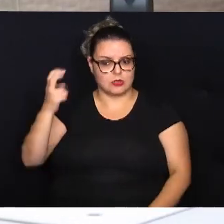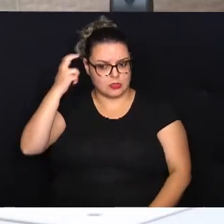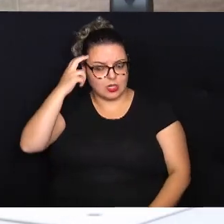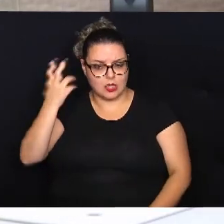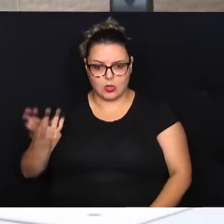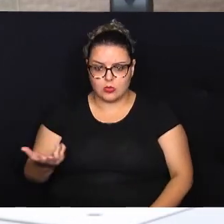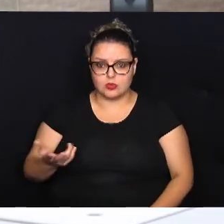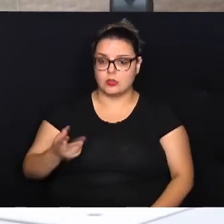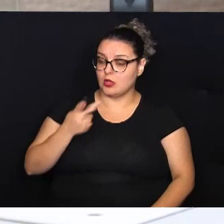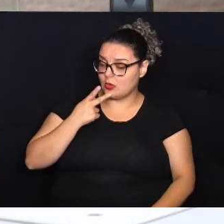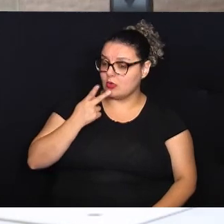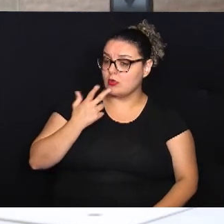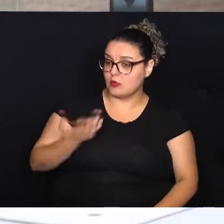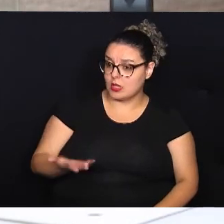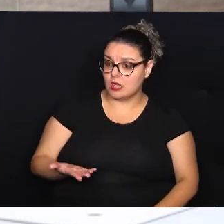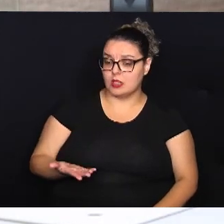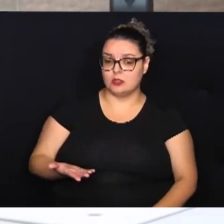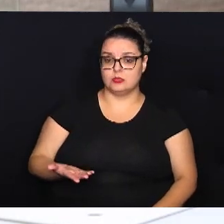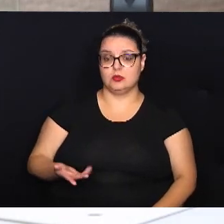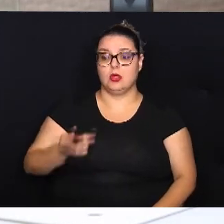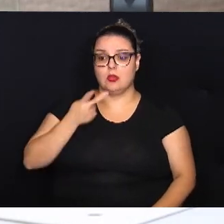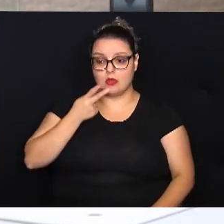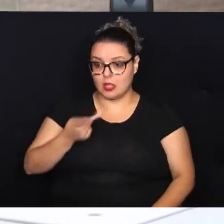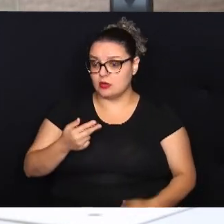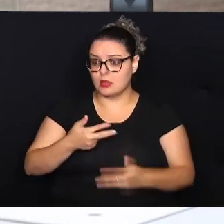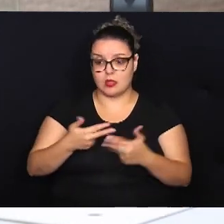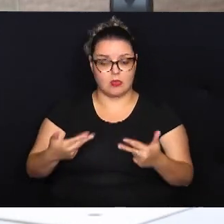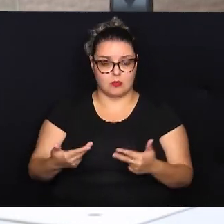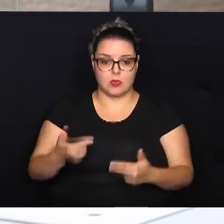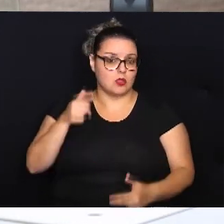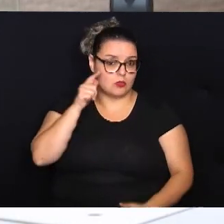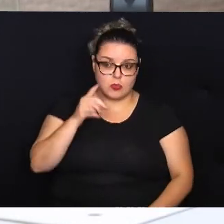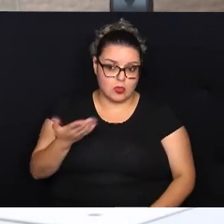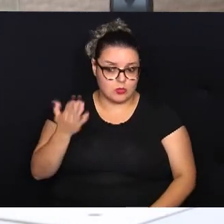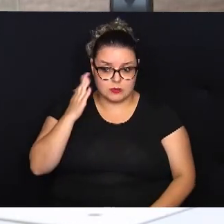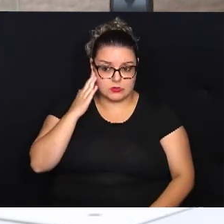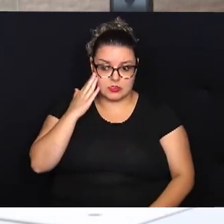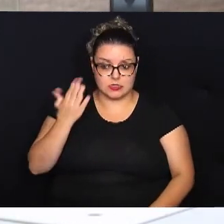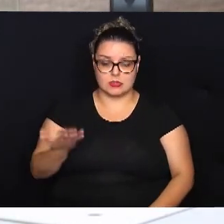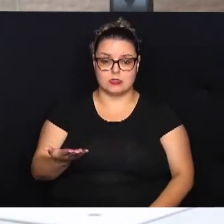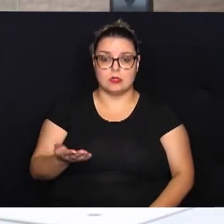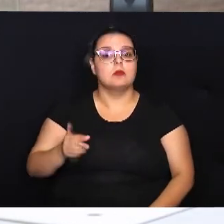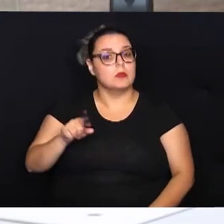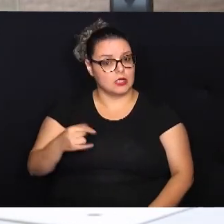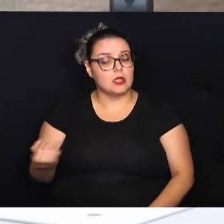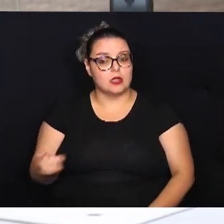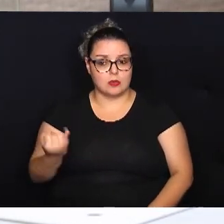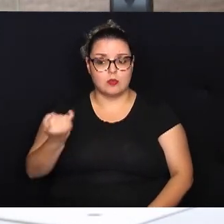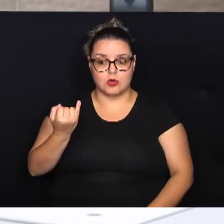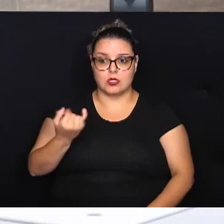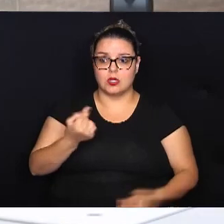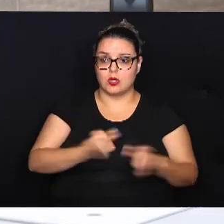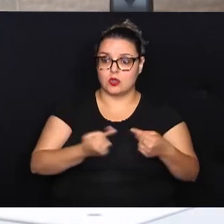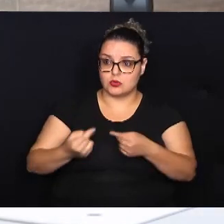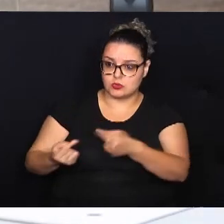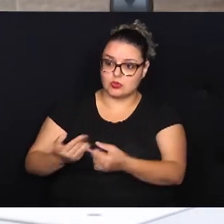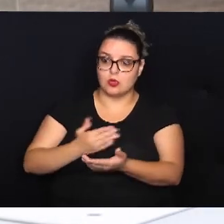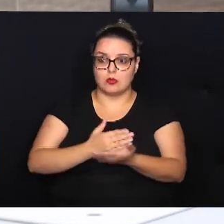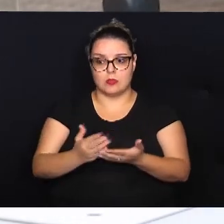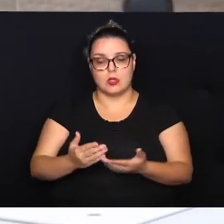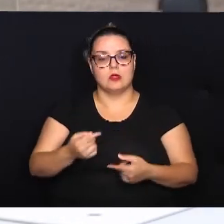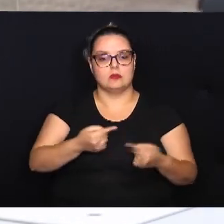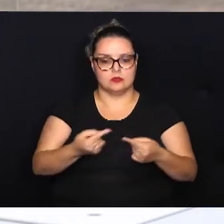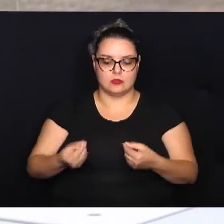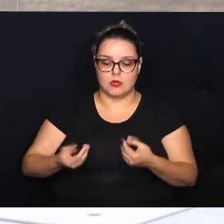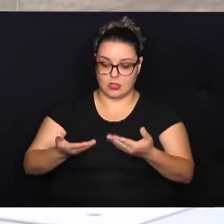cultura. Eu falo muito sobre isso, eu falo que é algo que a gente não consegue muitas vezes entender, mas é importante que a gente comece a discutir,